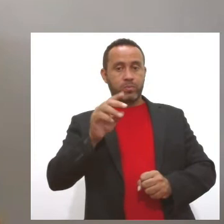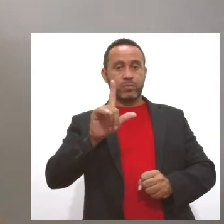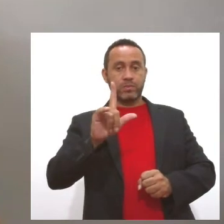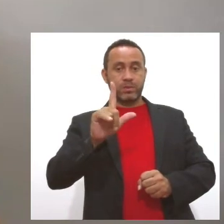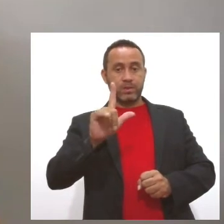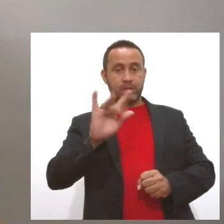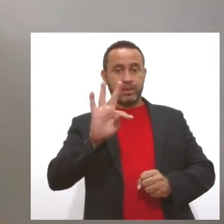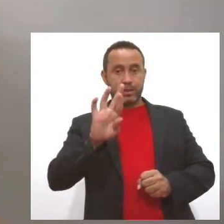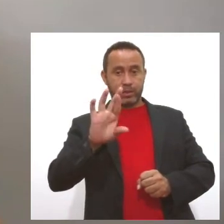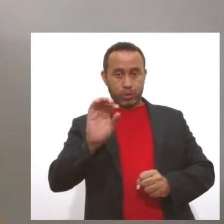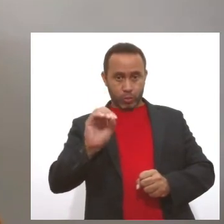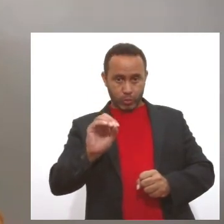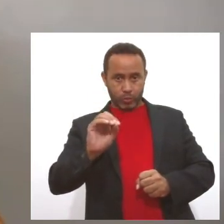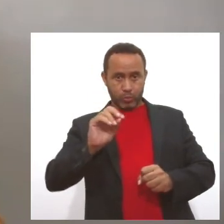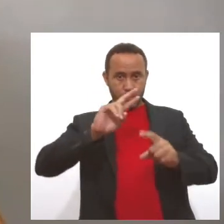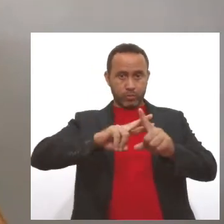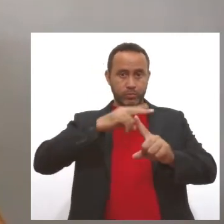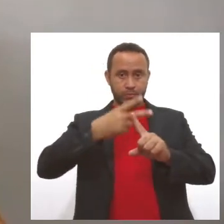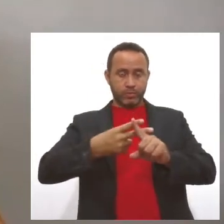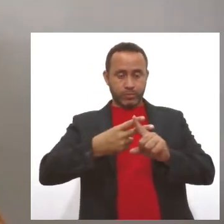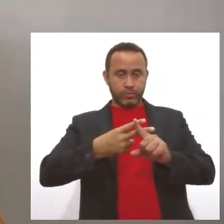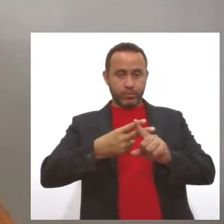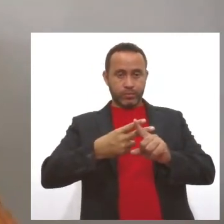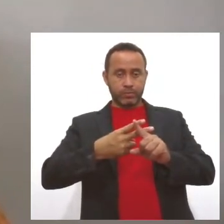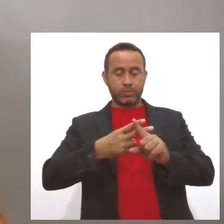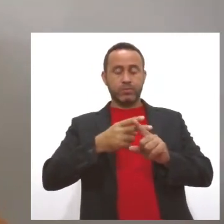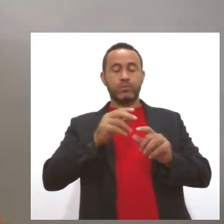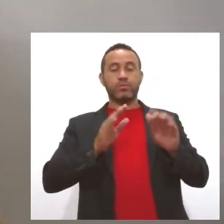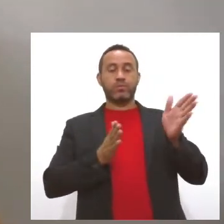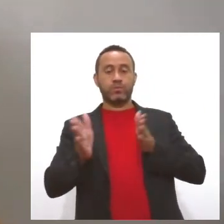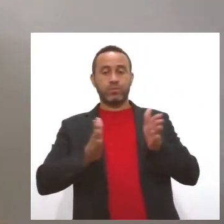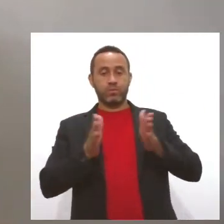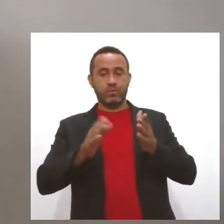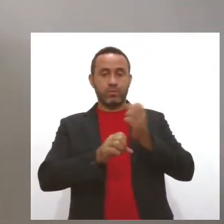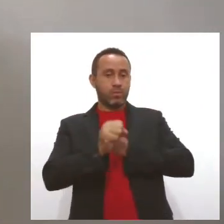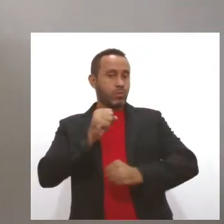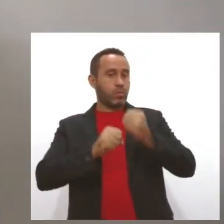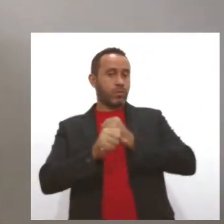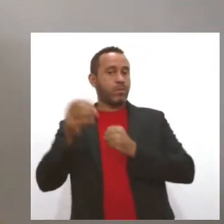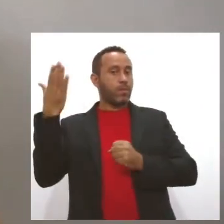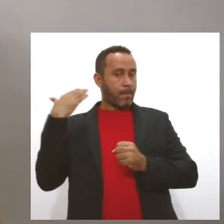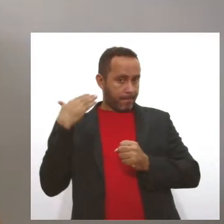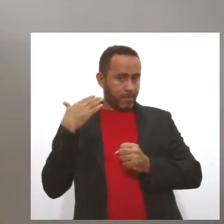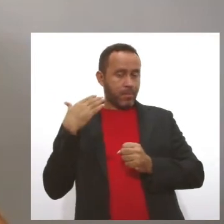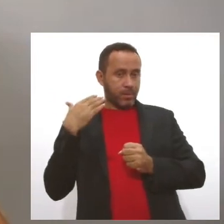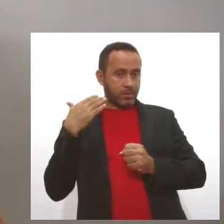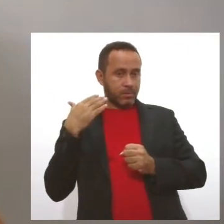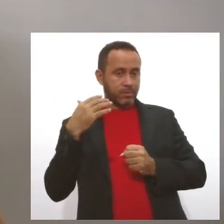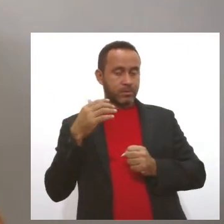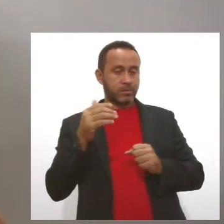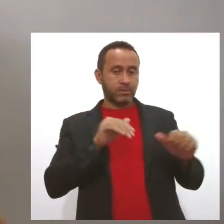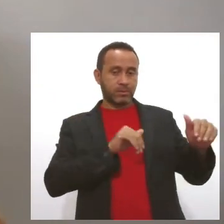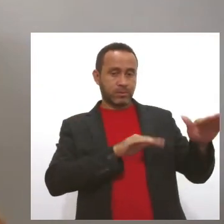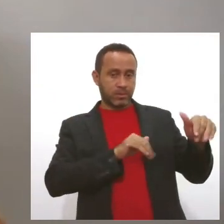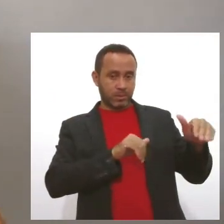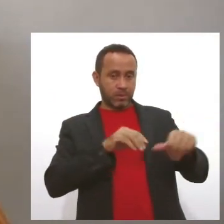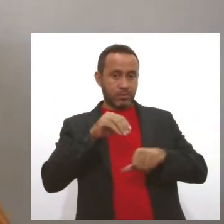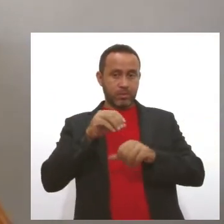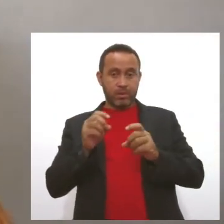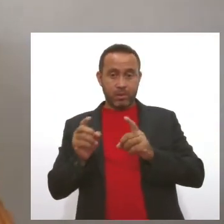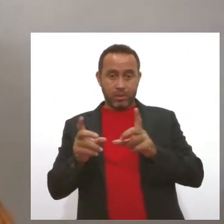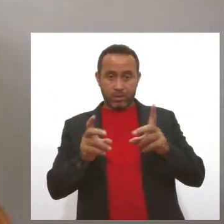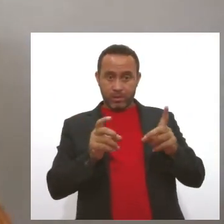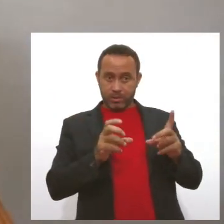um aumento de 2,5% comparando com o mesmo período do ano passado. Se comparado com setembro, as vendas aceleraram